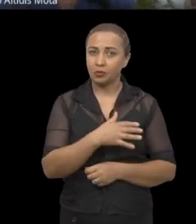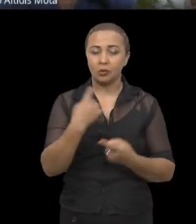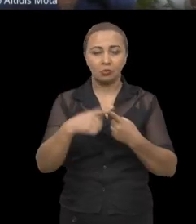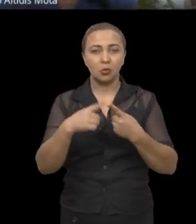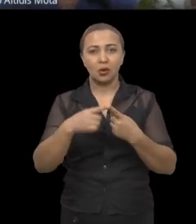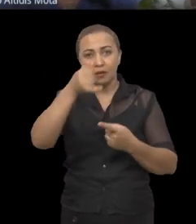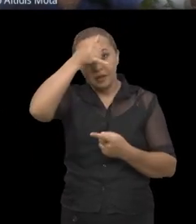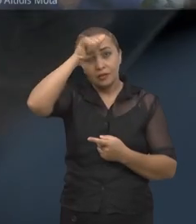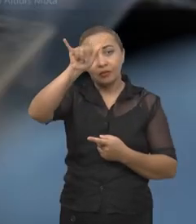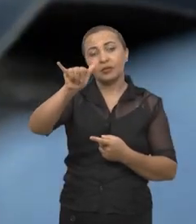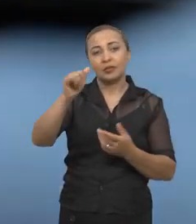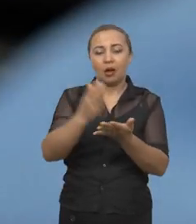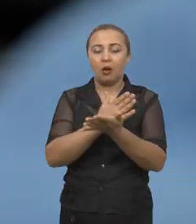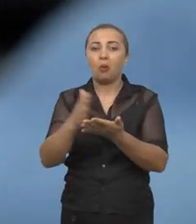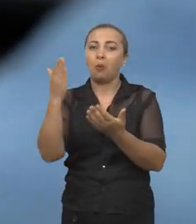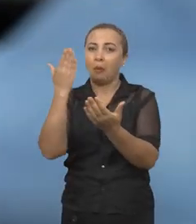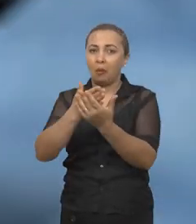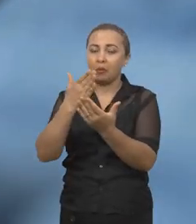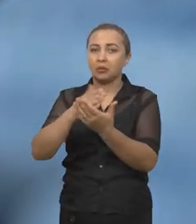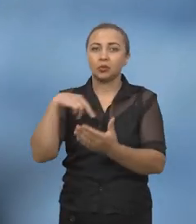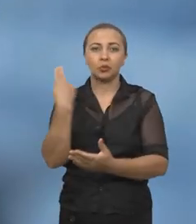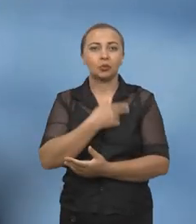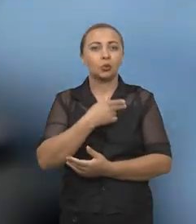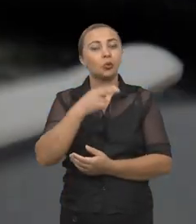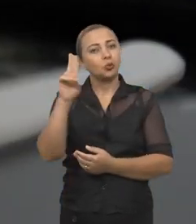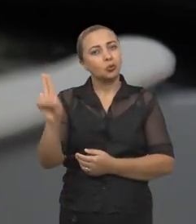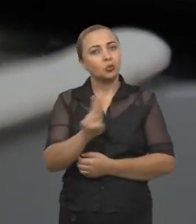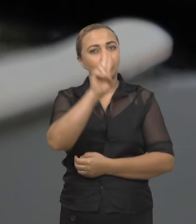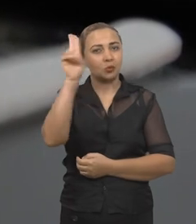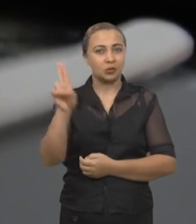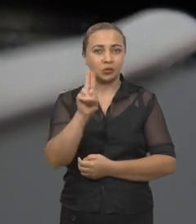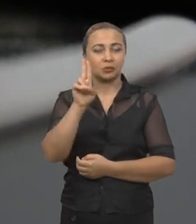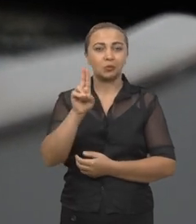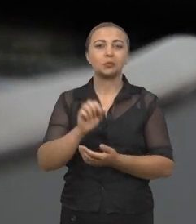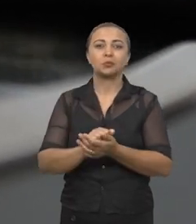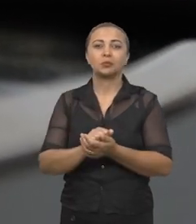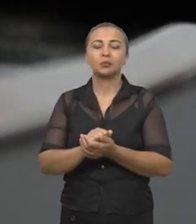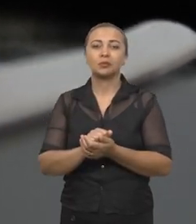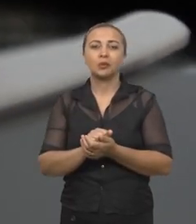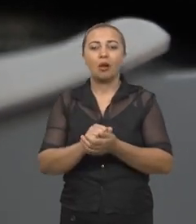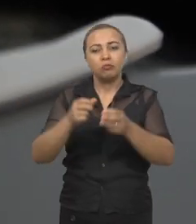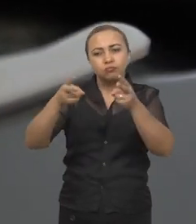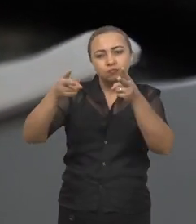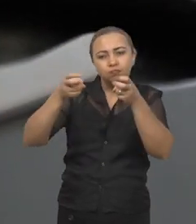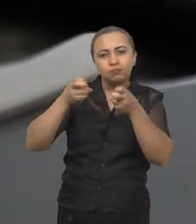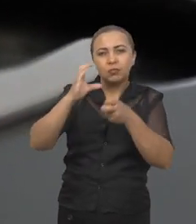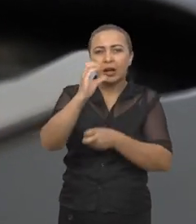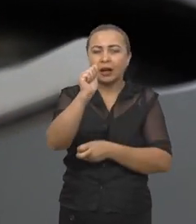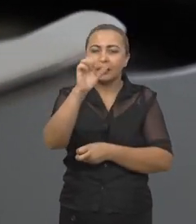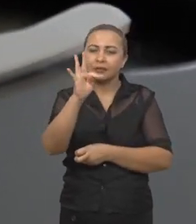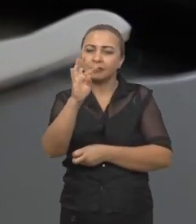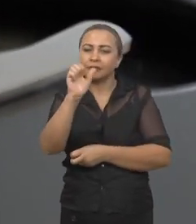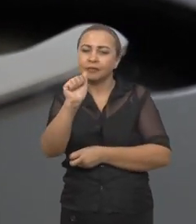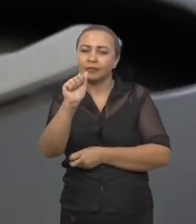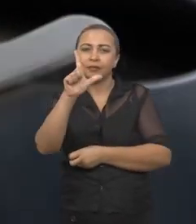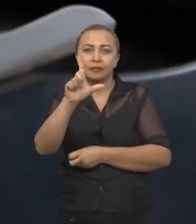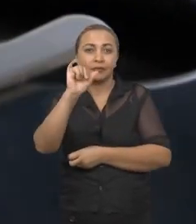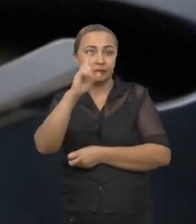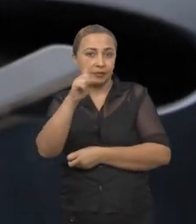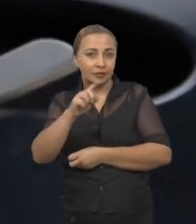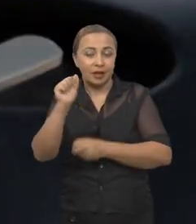porque evitaria certos tipos de processos na hora que nós usamos os catalizadores químicos. E uma